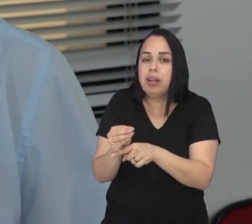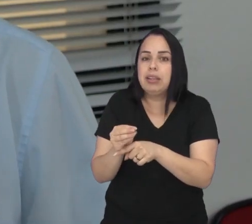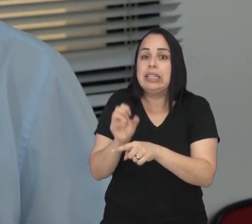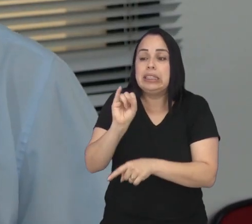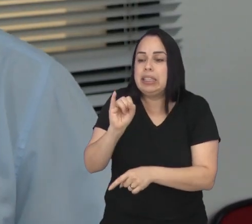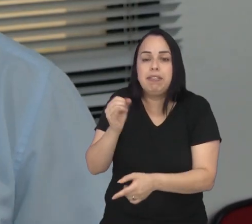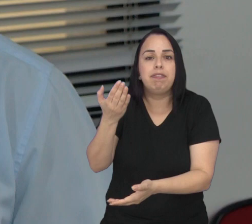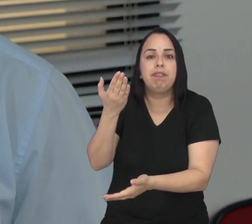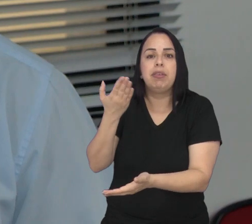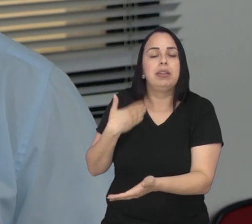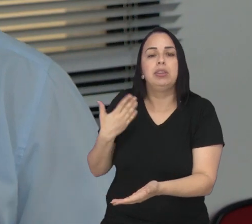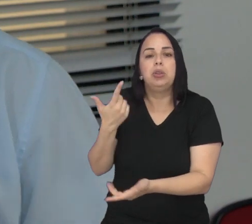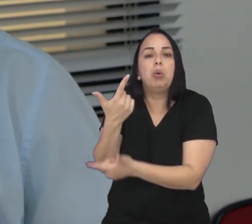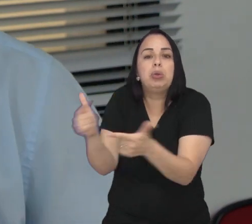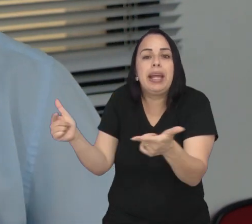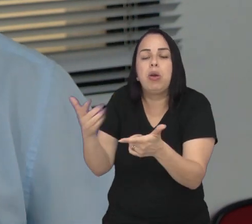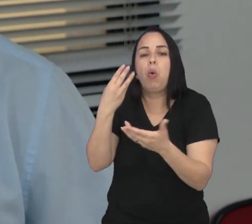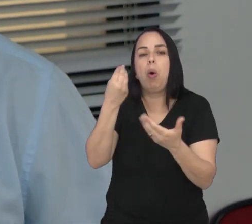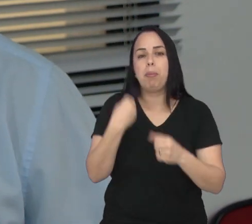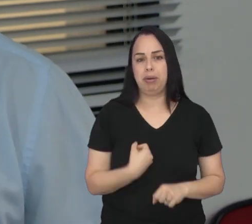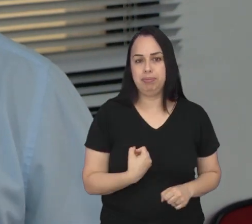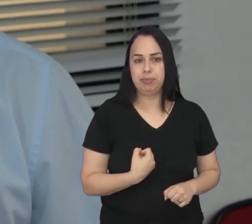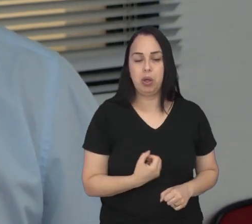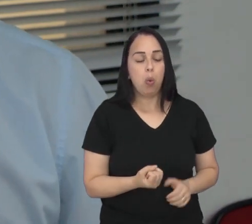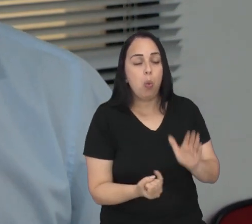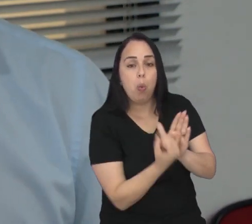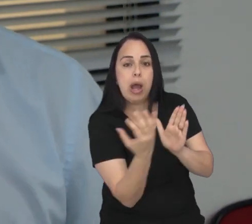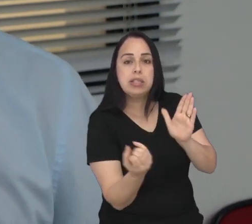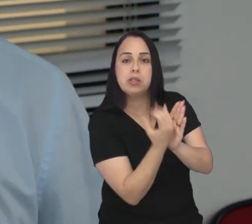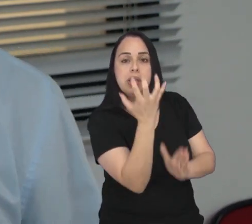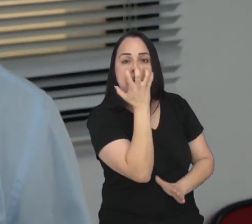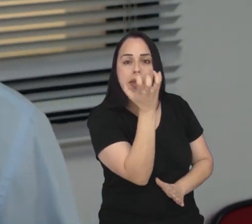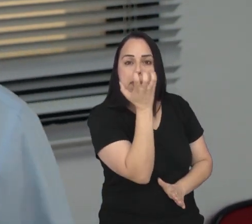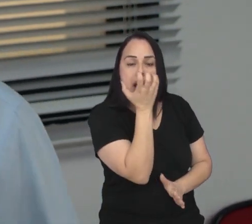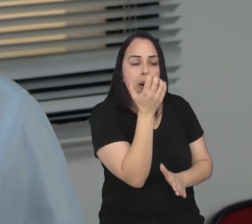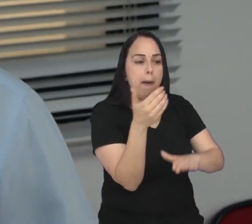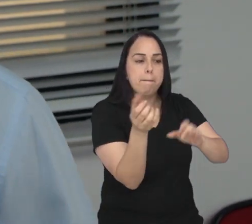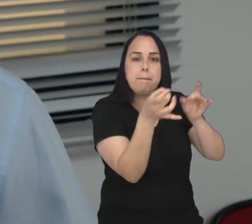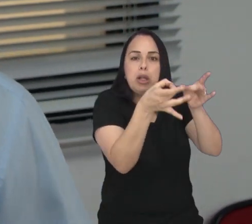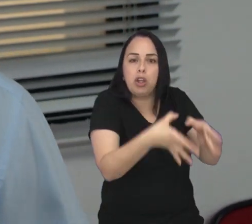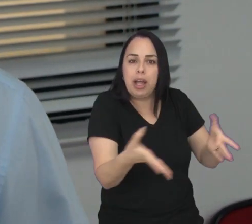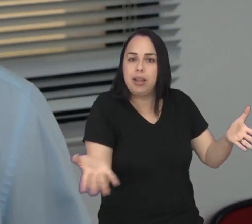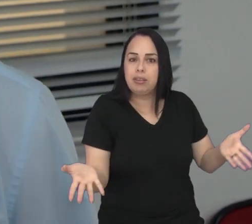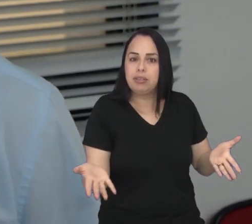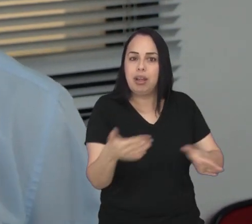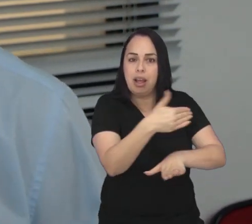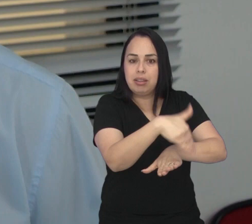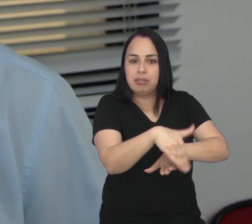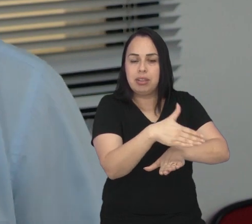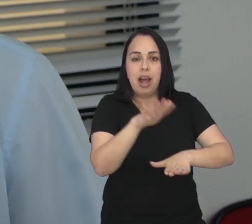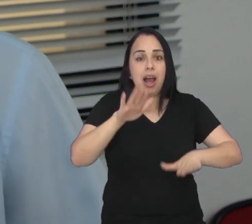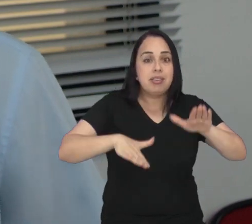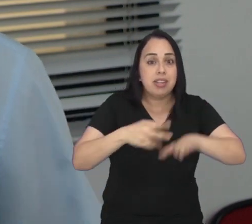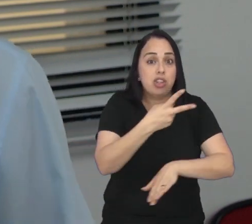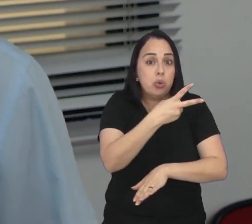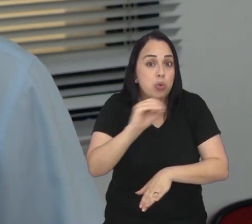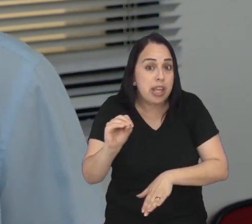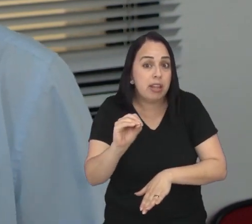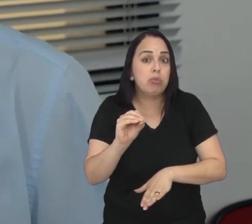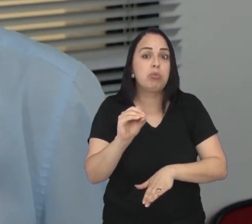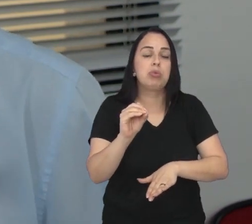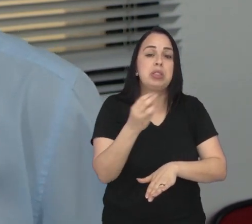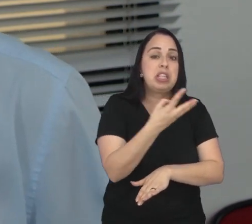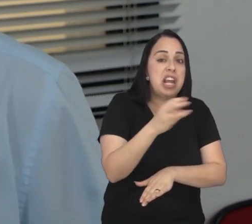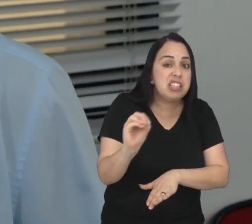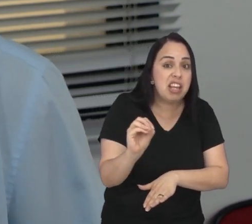como seria? Porque quantos tem por aí, e você vai em alguns, por exemplo, que eu já fui, às vezes tem 200,